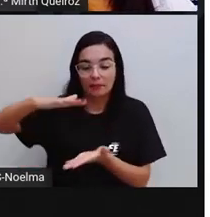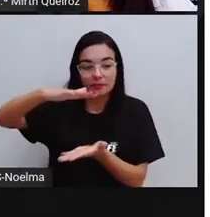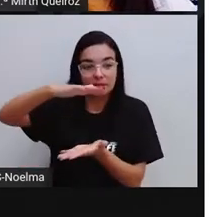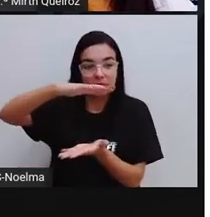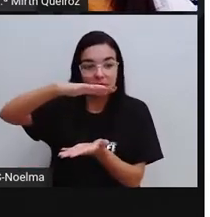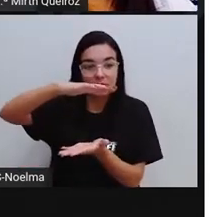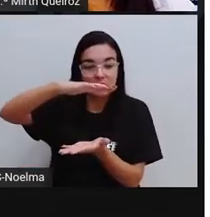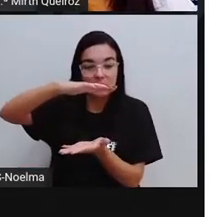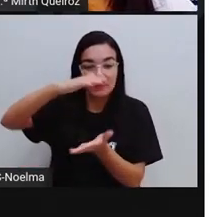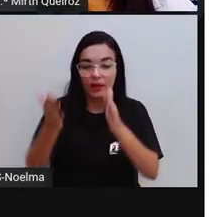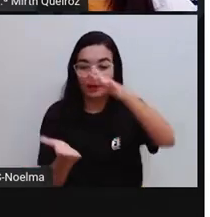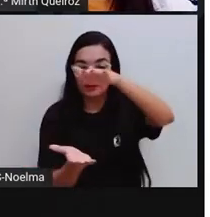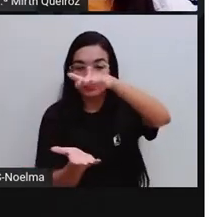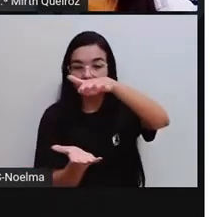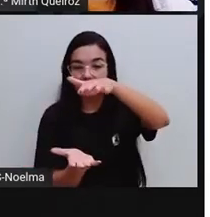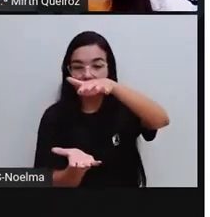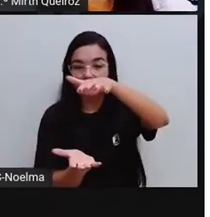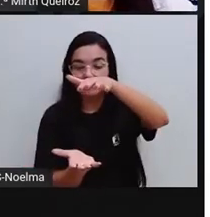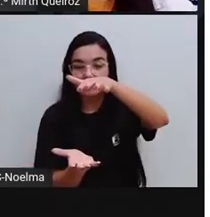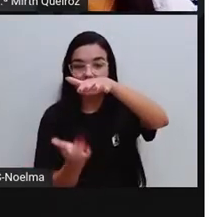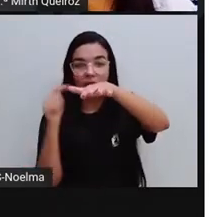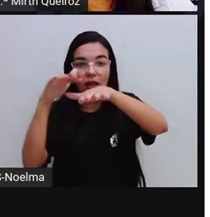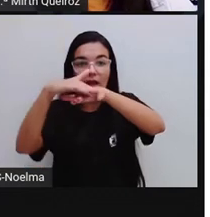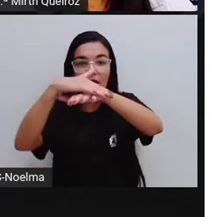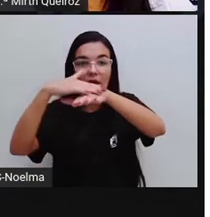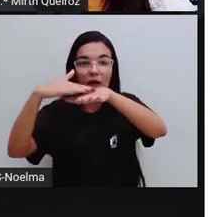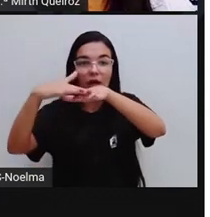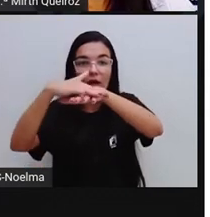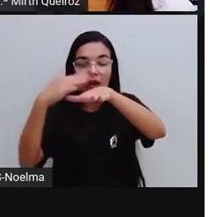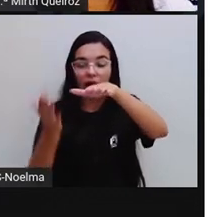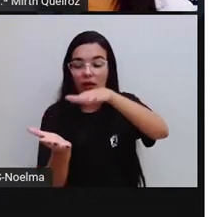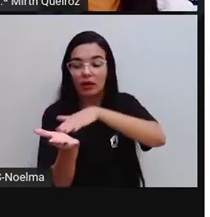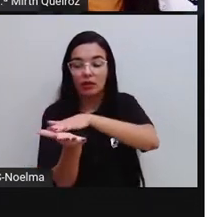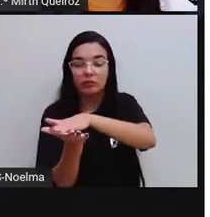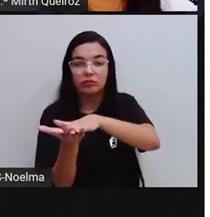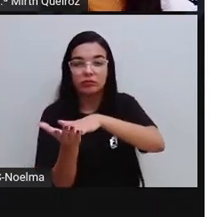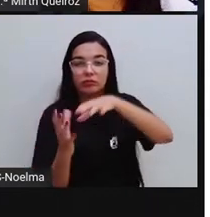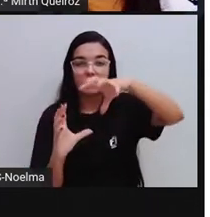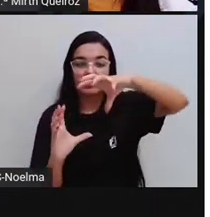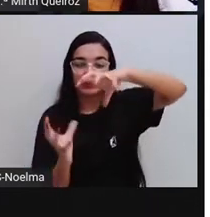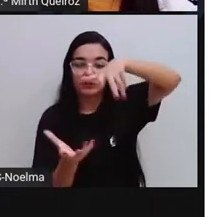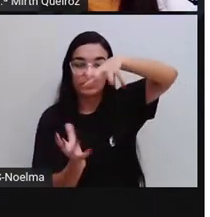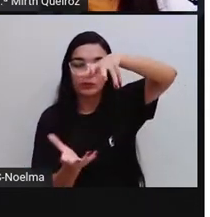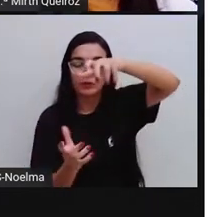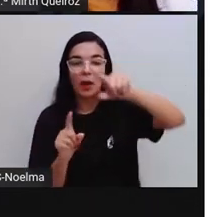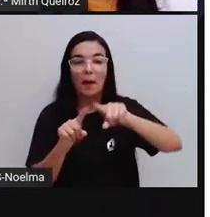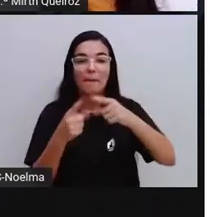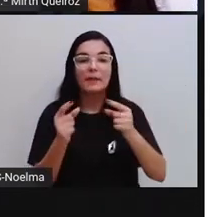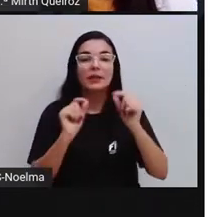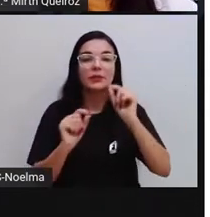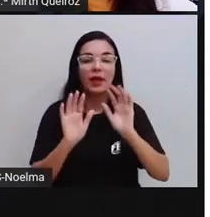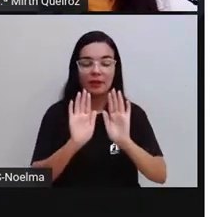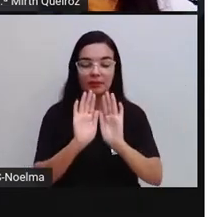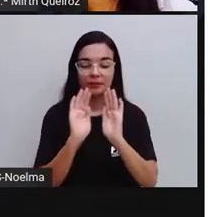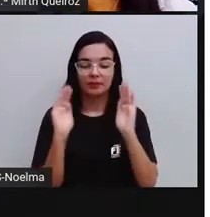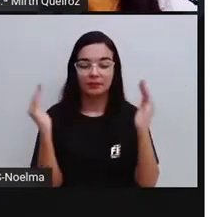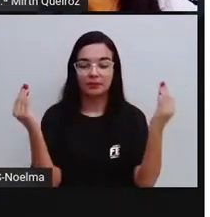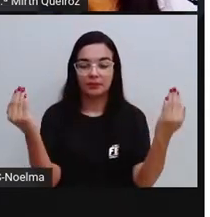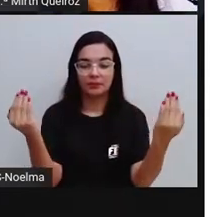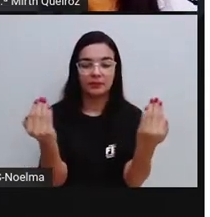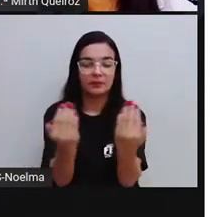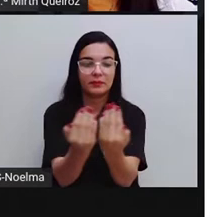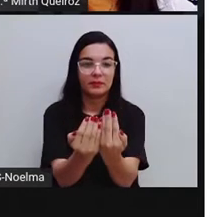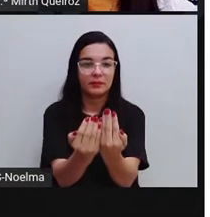na forma de um círculo. e uma superfície lateral arredondada. Se a gente desmontar